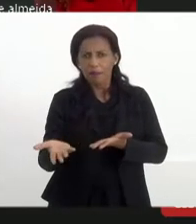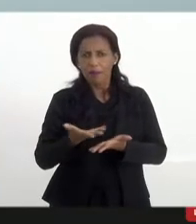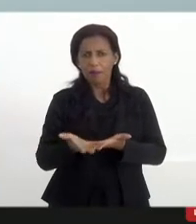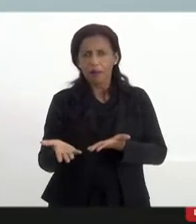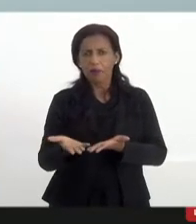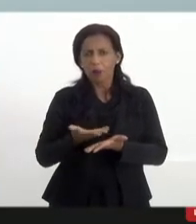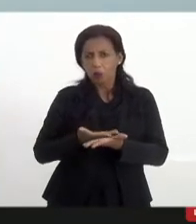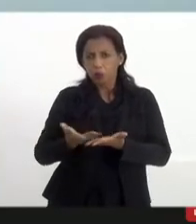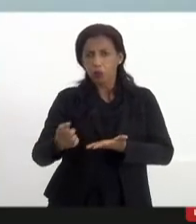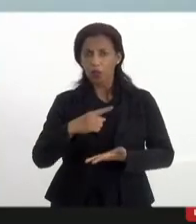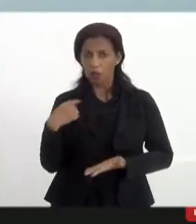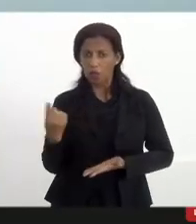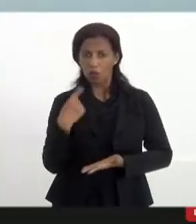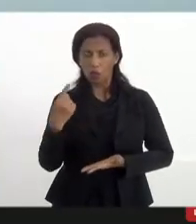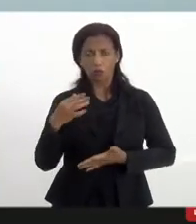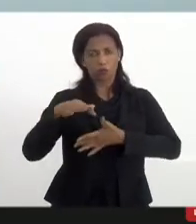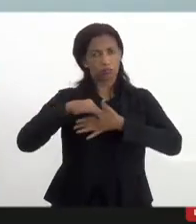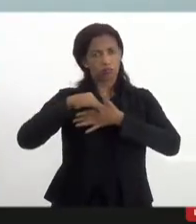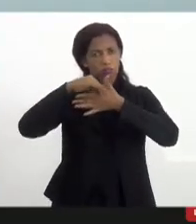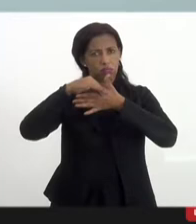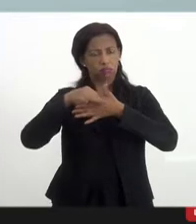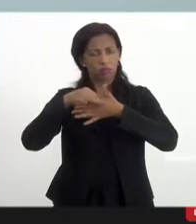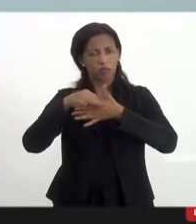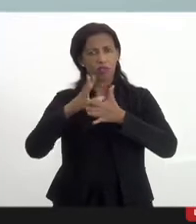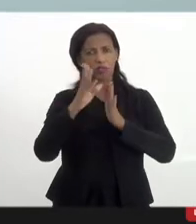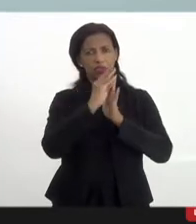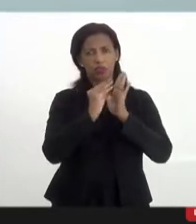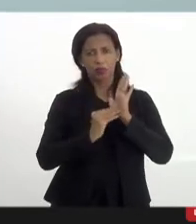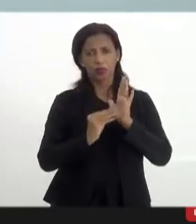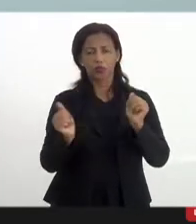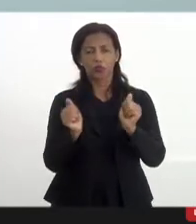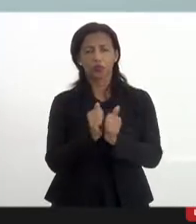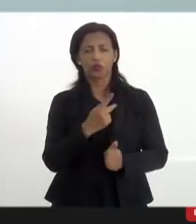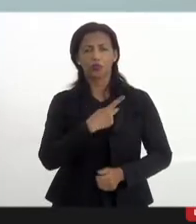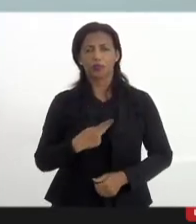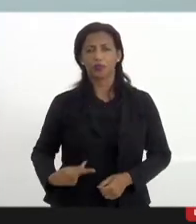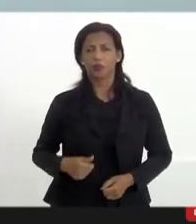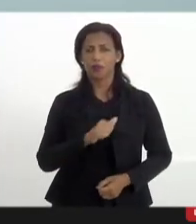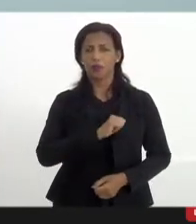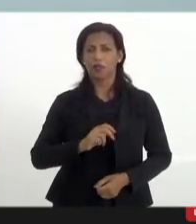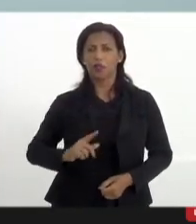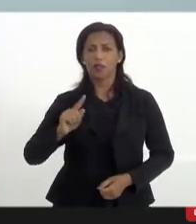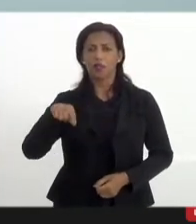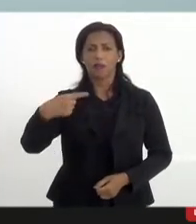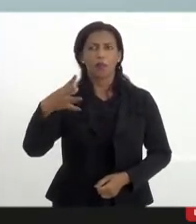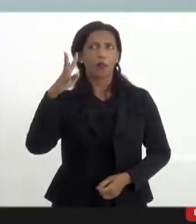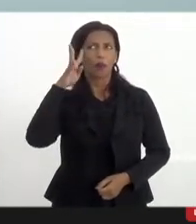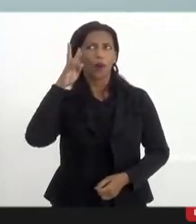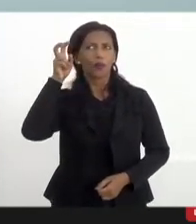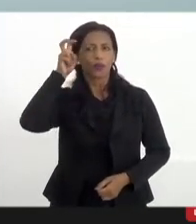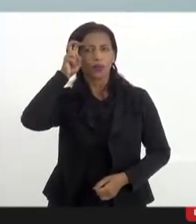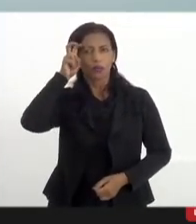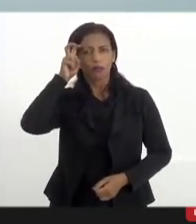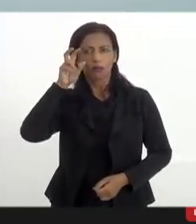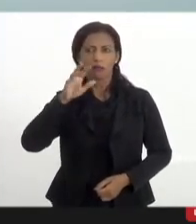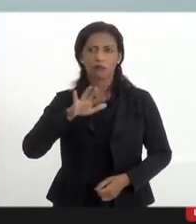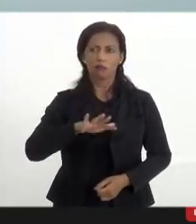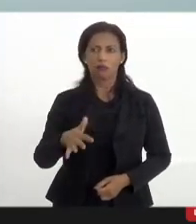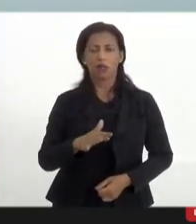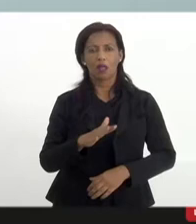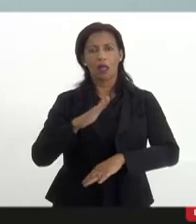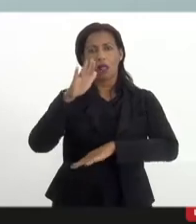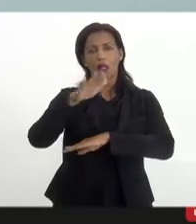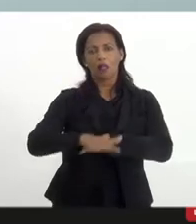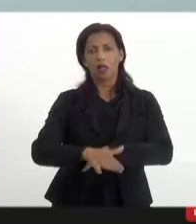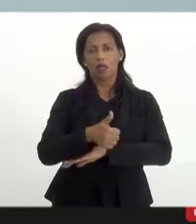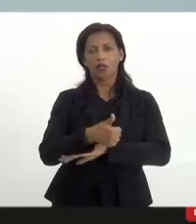comunicar à audiência, que é nosso da Frente Parlamentar, de uma agenda com o André Siliano na próxima quarta ou quinta-feira, às 14